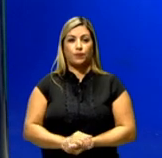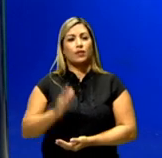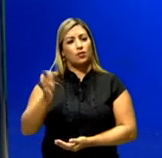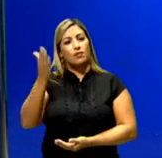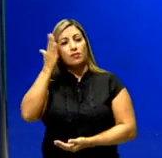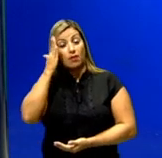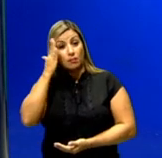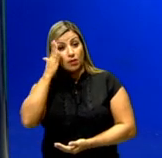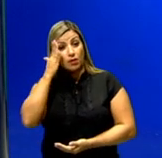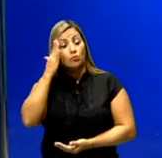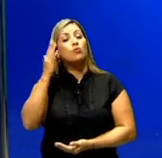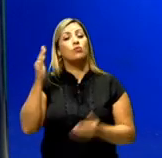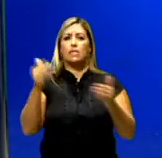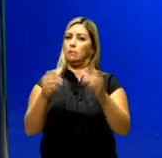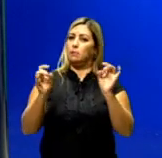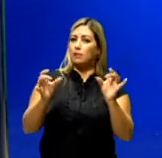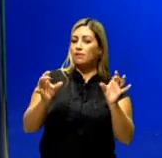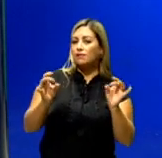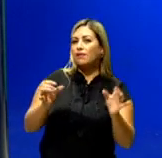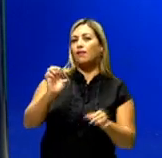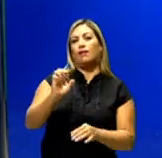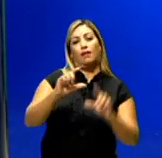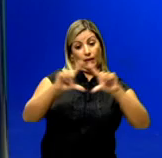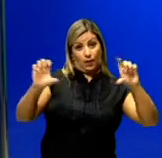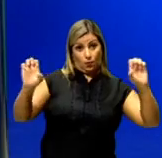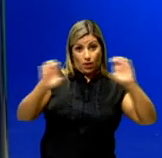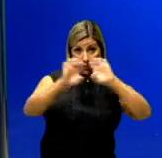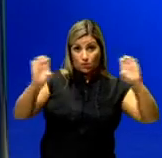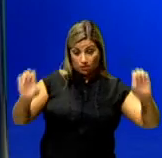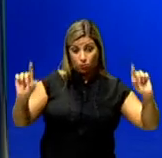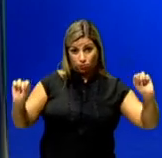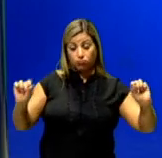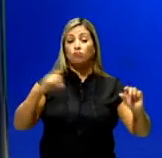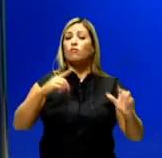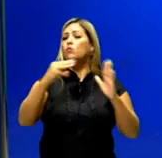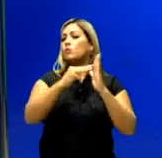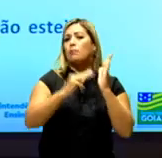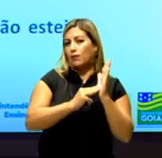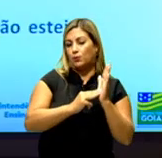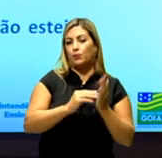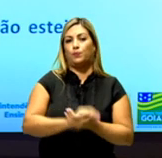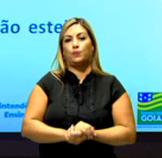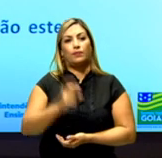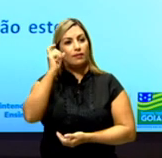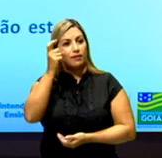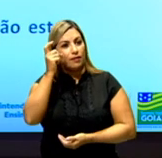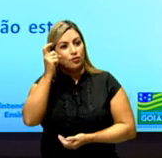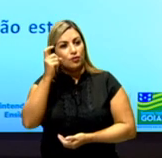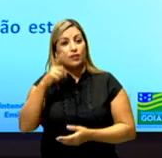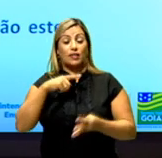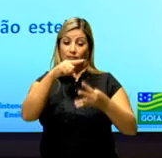sabendo algumas particularidades das equações, vamos para o nosso método tentativa. Existem